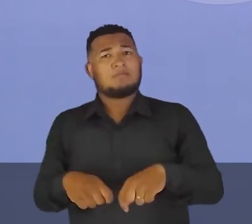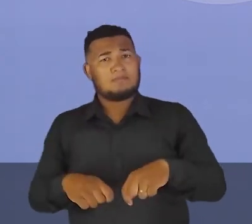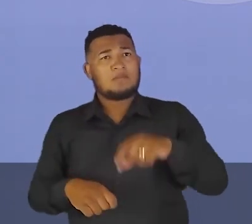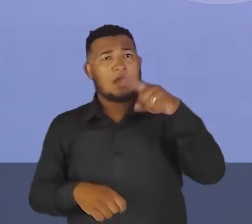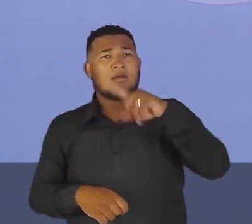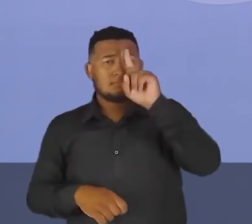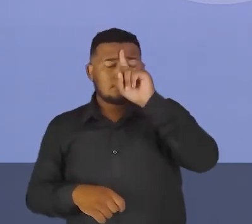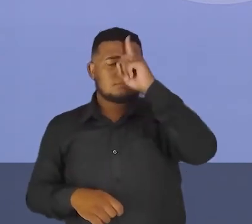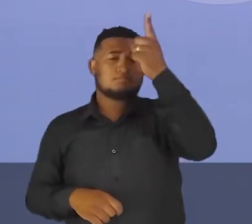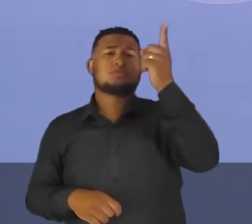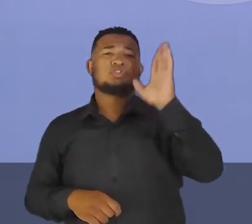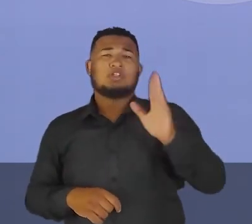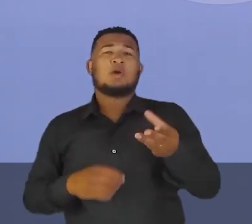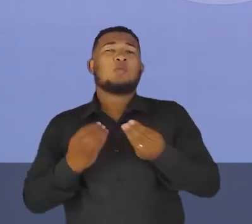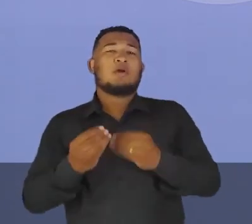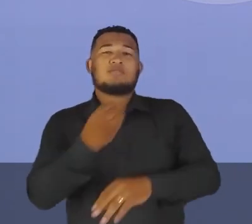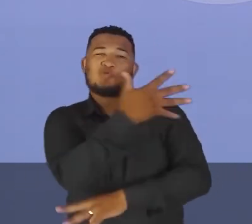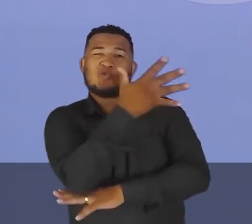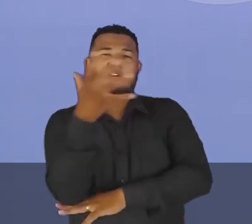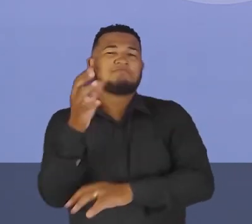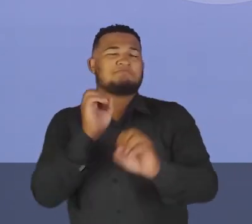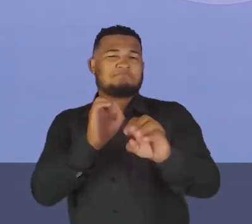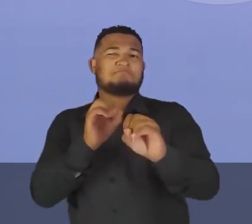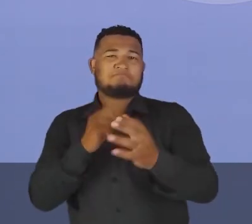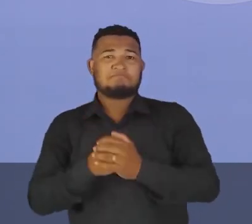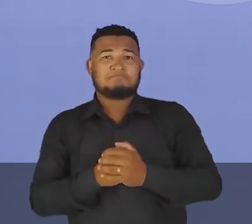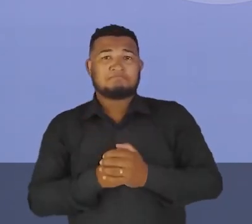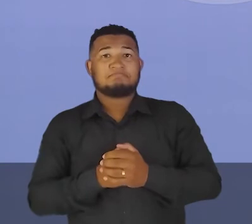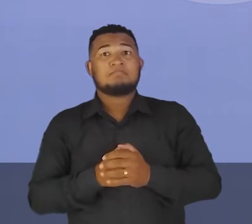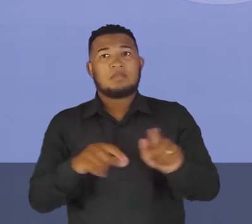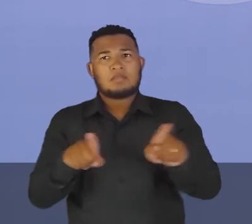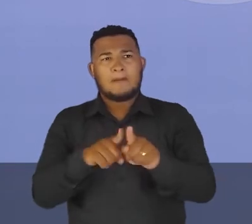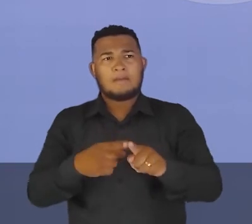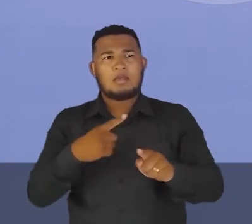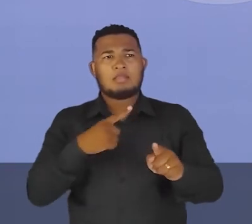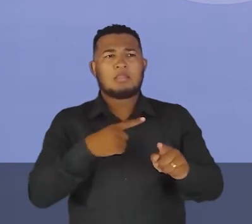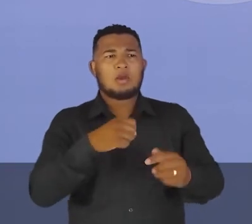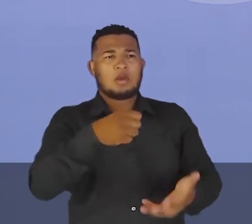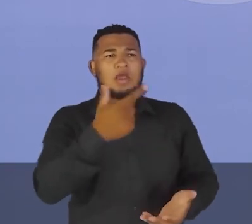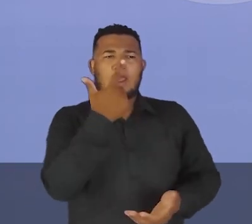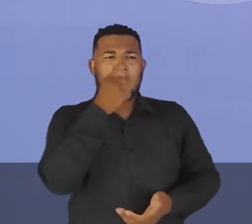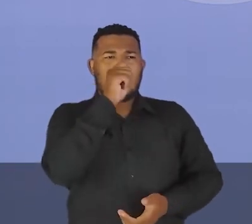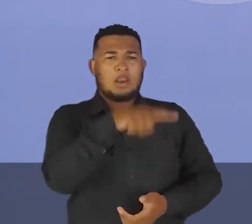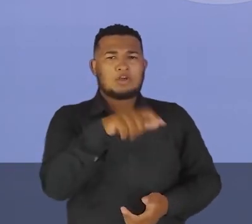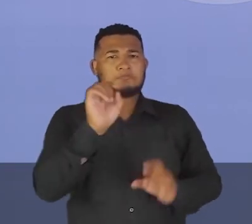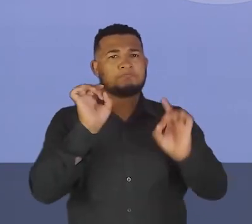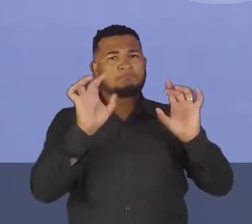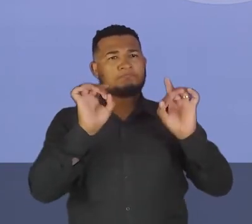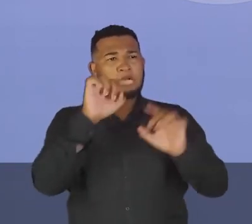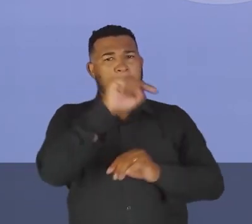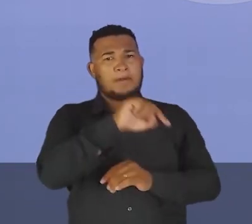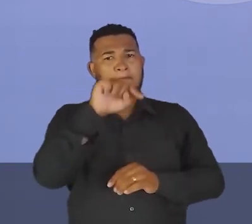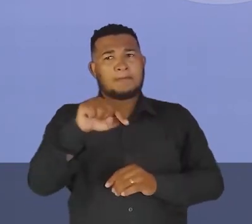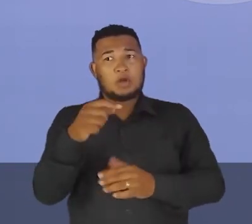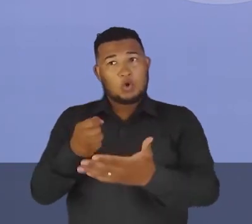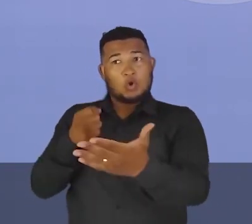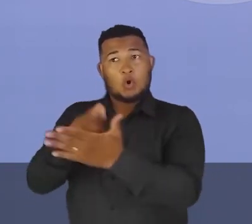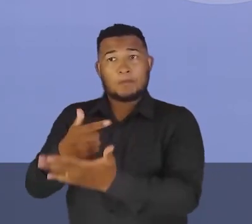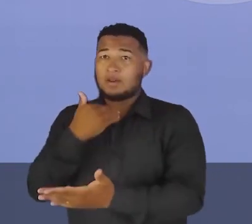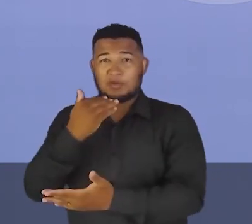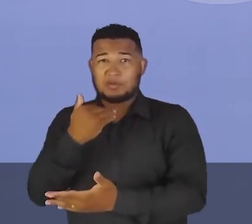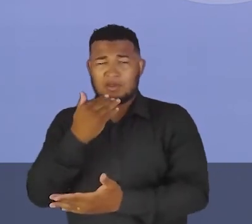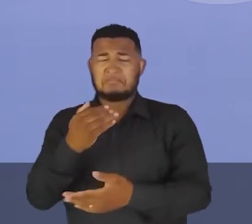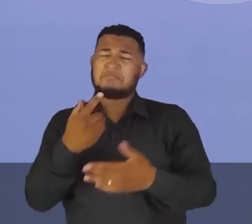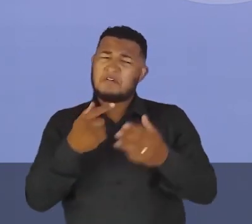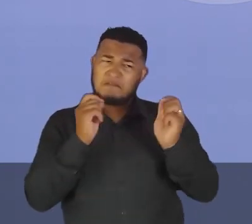ideia de educação ambiental, né? Implantar coletores seletivos, né? Se você não tem, sua escola não tem como comprar, vamos pintar